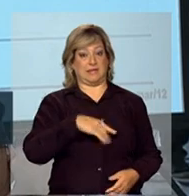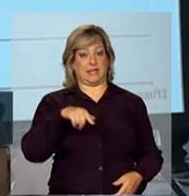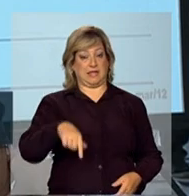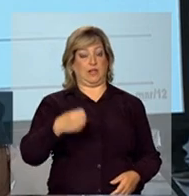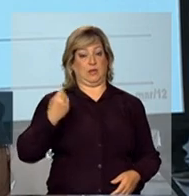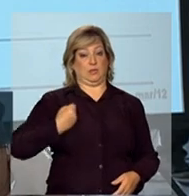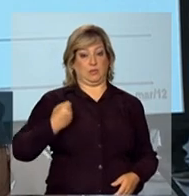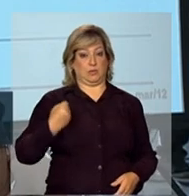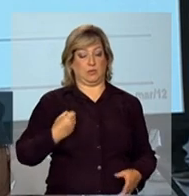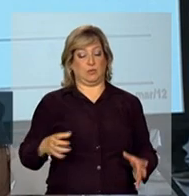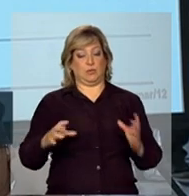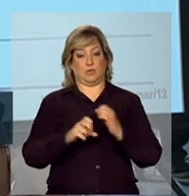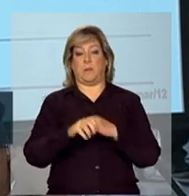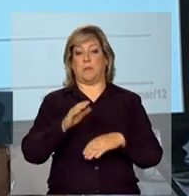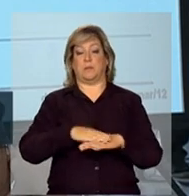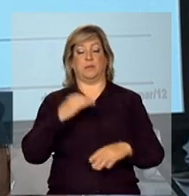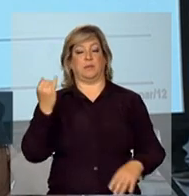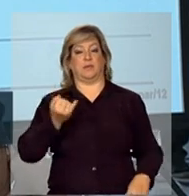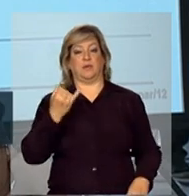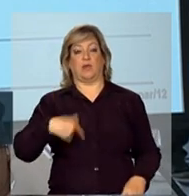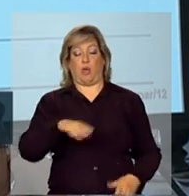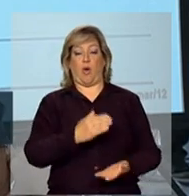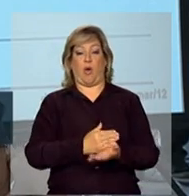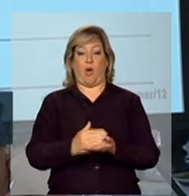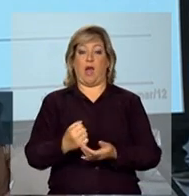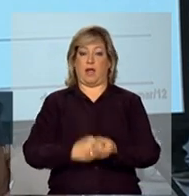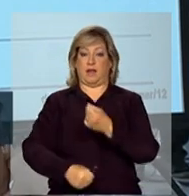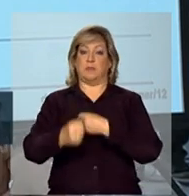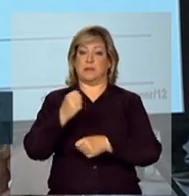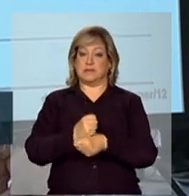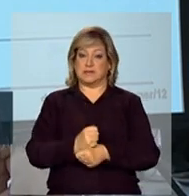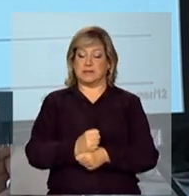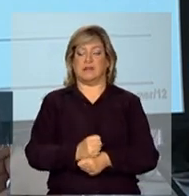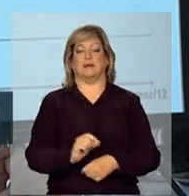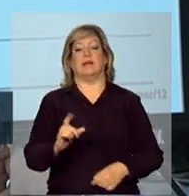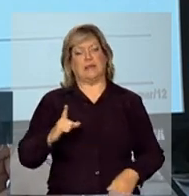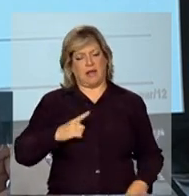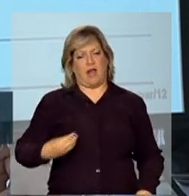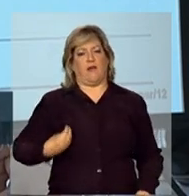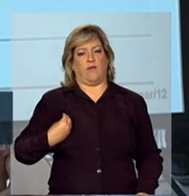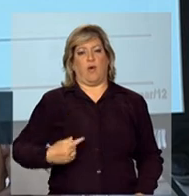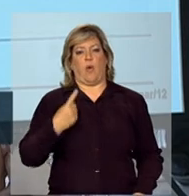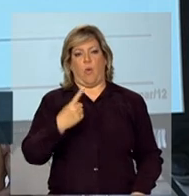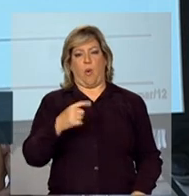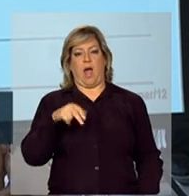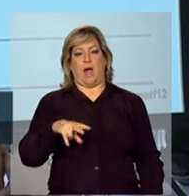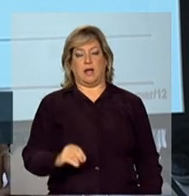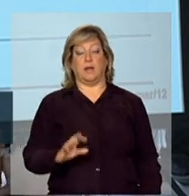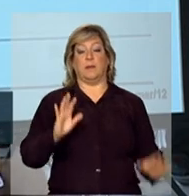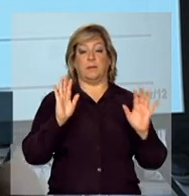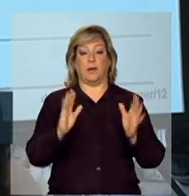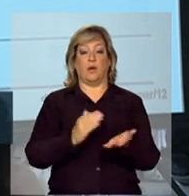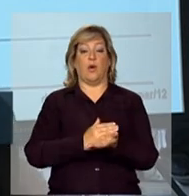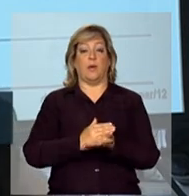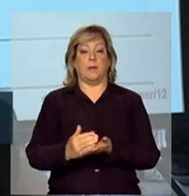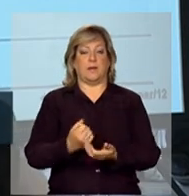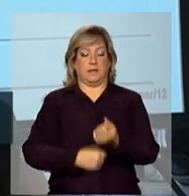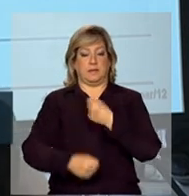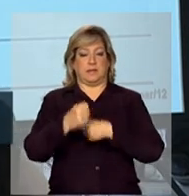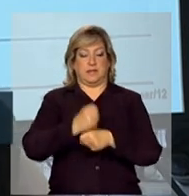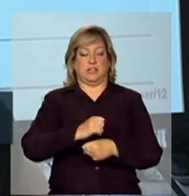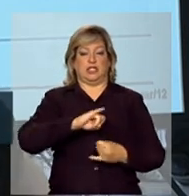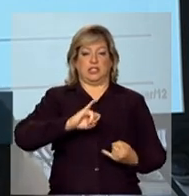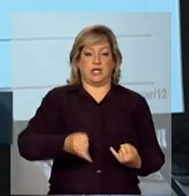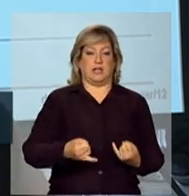importante. Nós começamos o ano passado, não falamos, está funcionando há um ano, só que o começo do ano passado, janeiro, fevereiro,